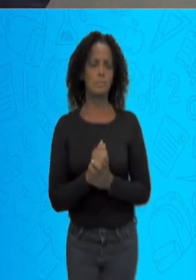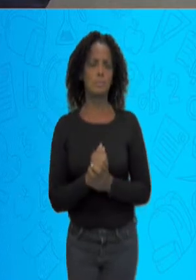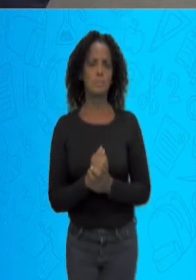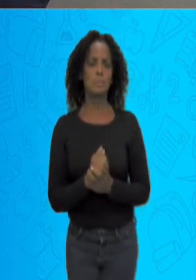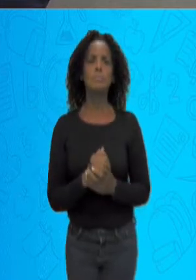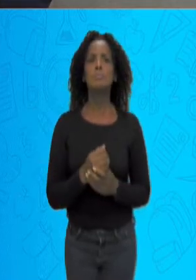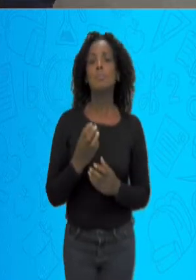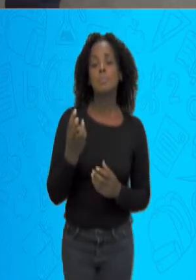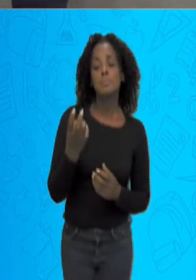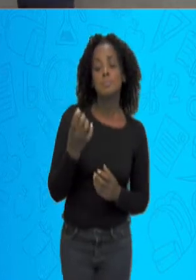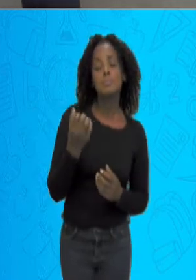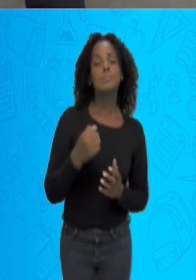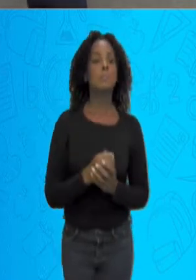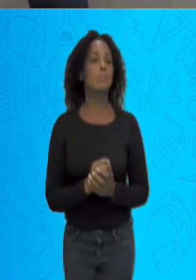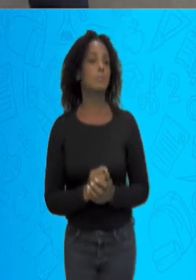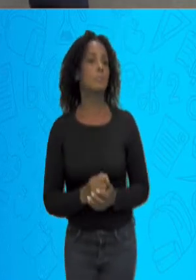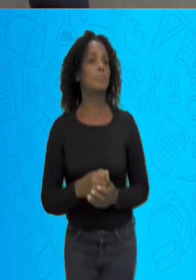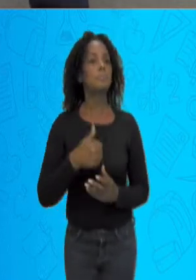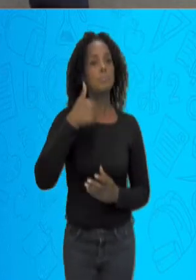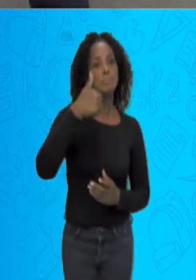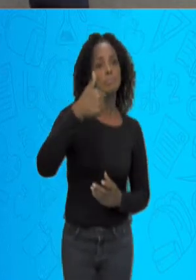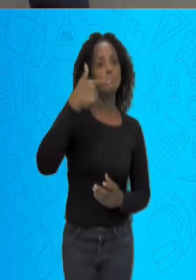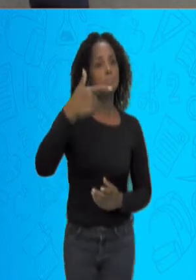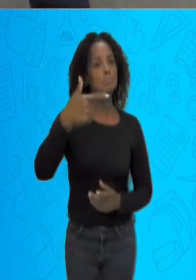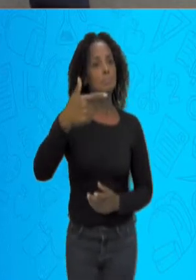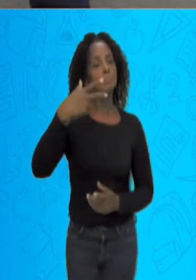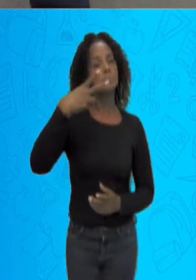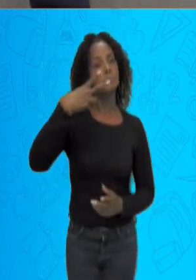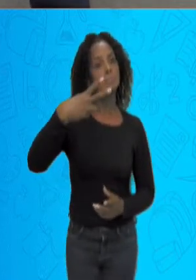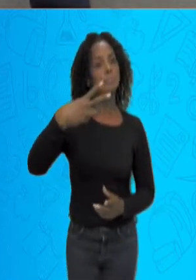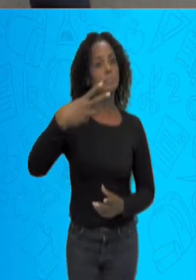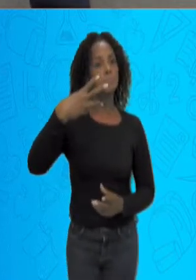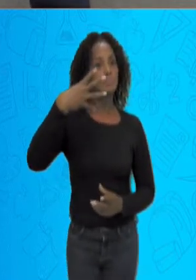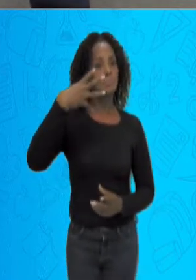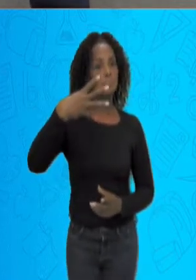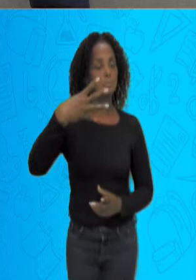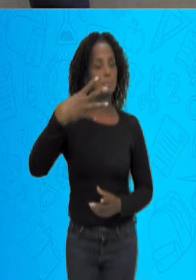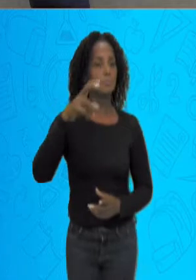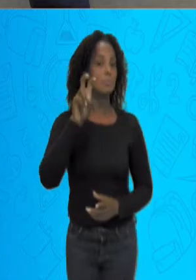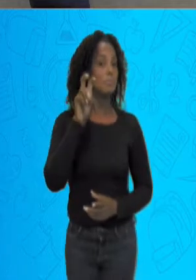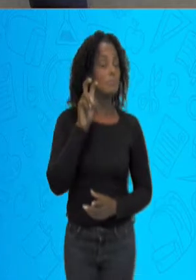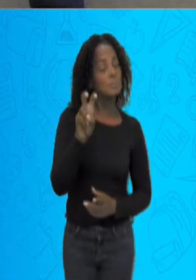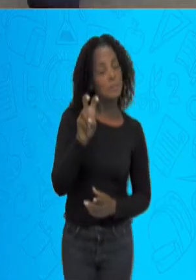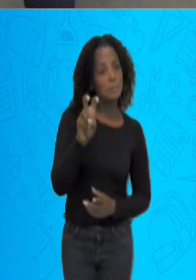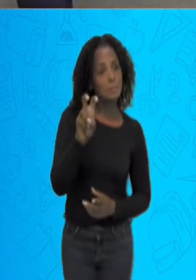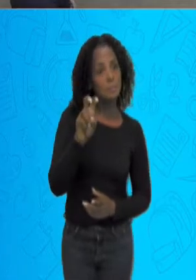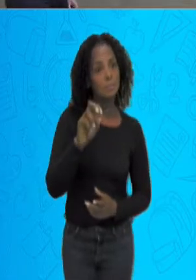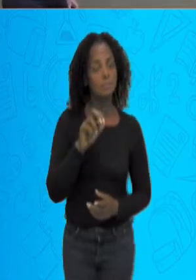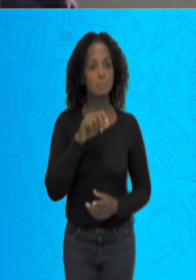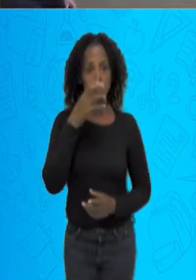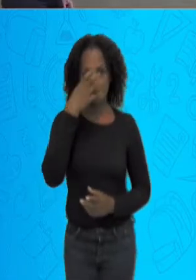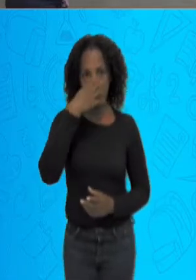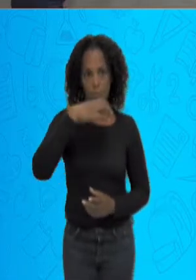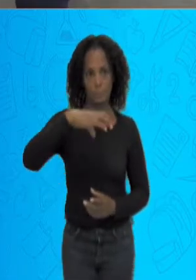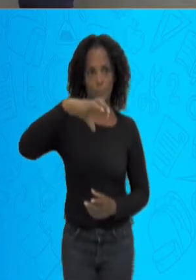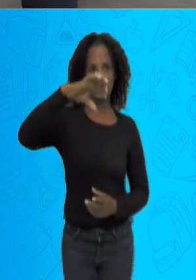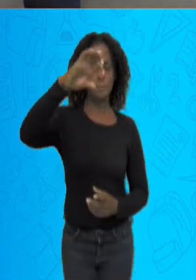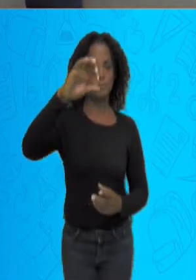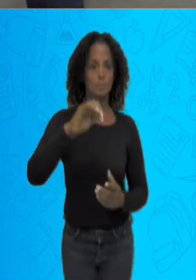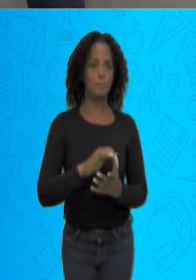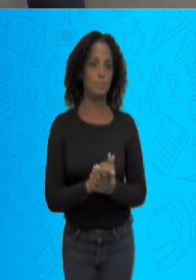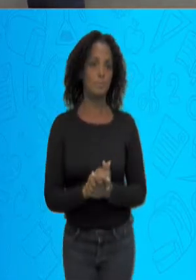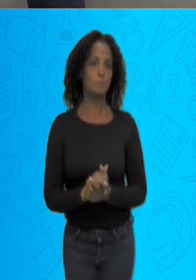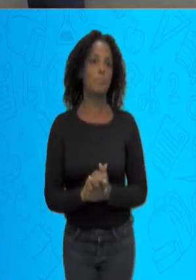contam aí para mim. Vamos contar comigo? Um, dois, três, quatro, cinco elefantes.